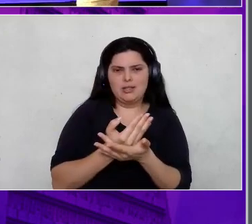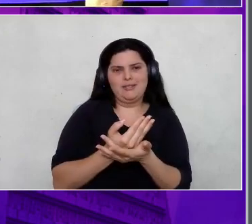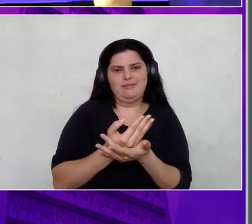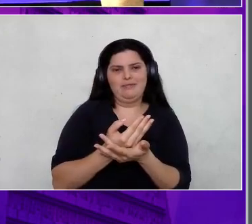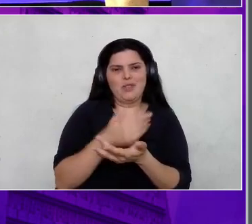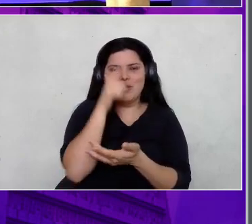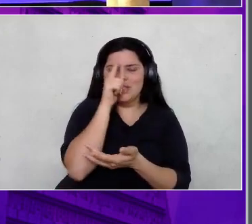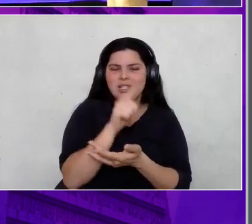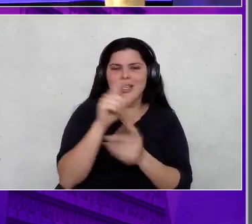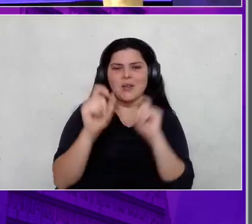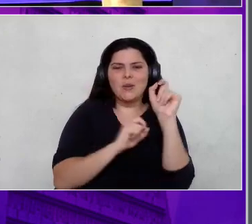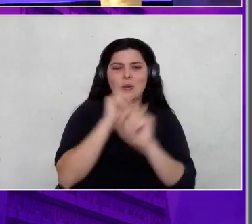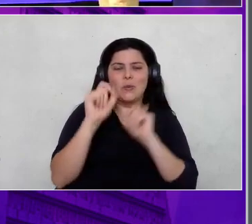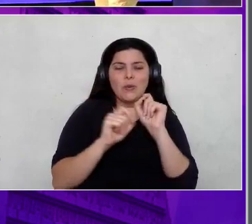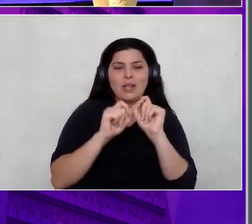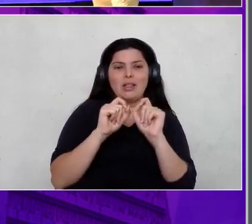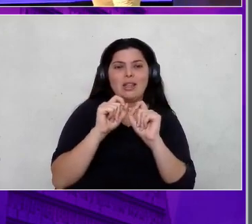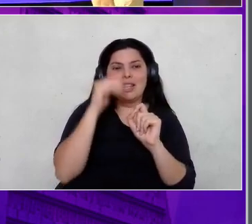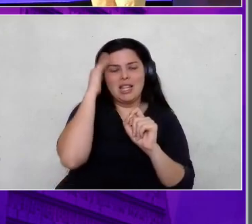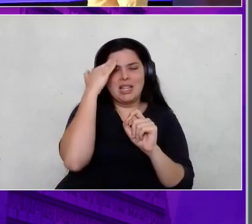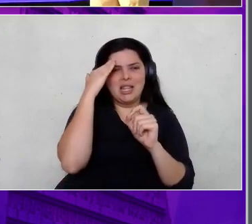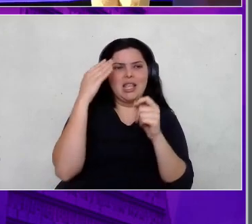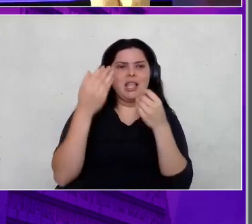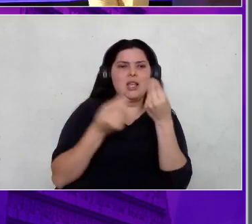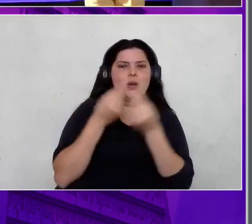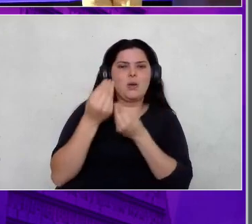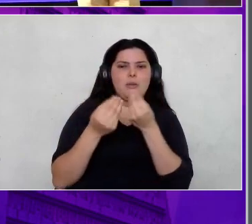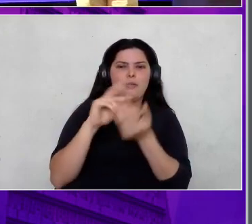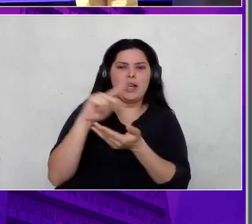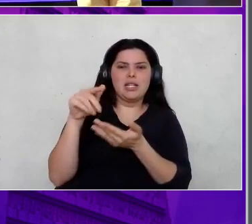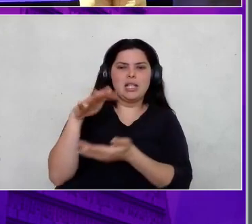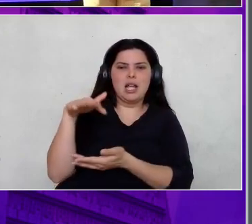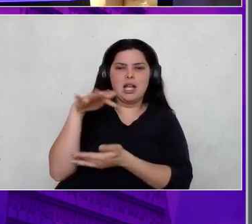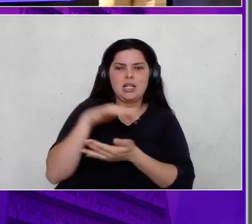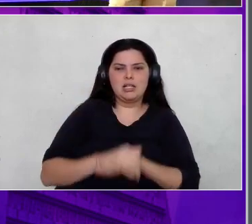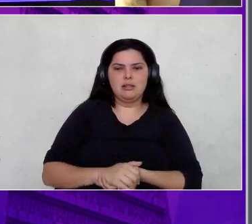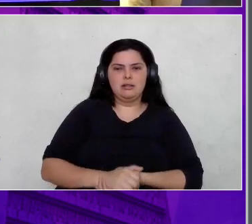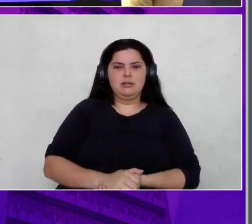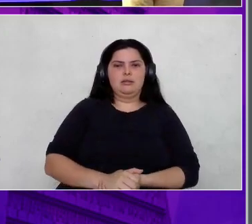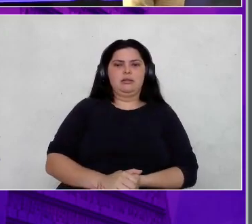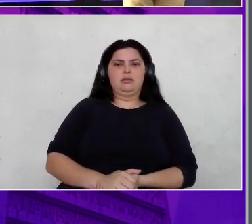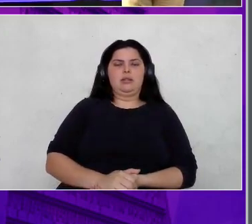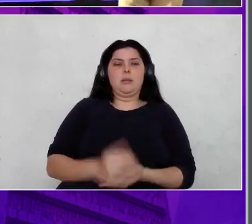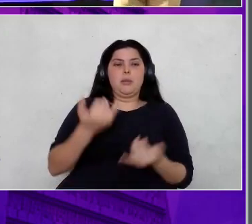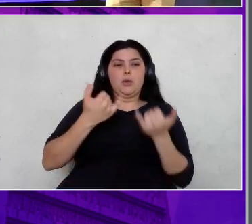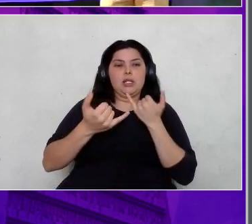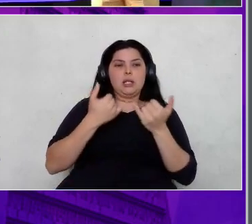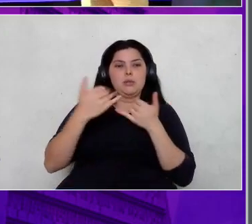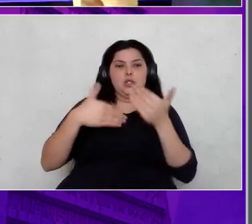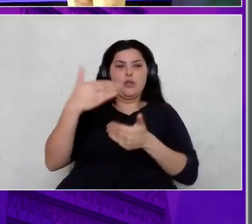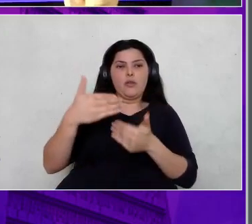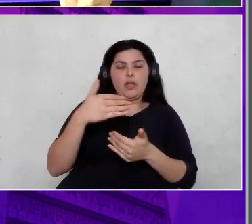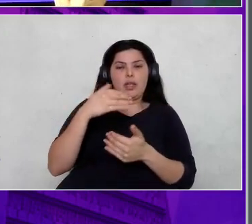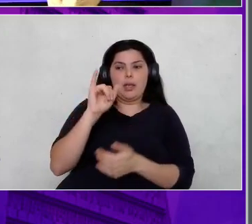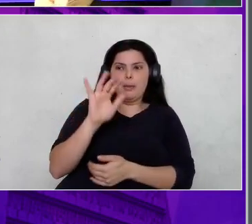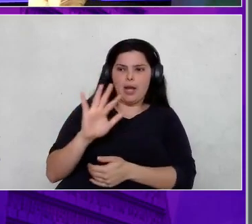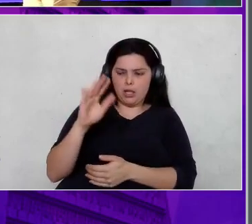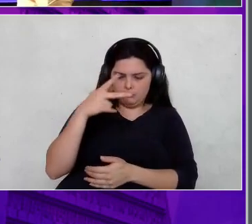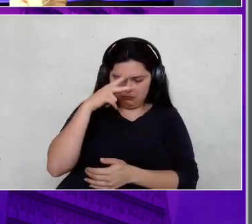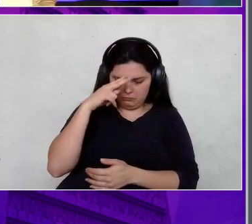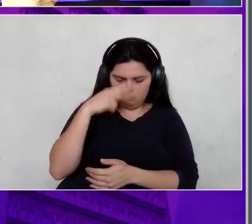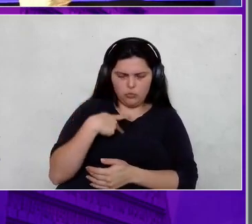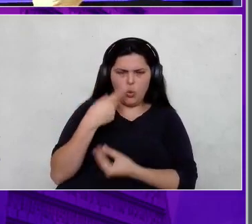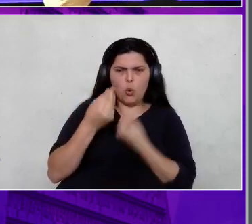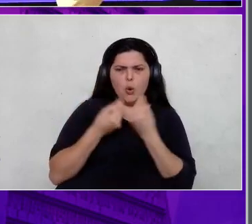trabalhar a musculatura em diversos territórios. Por exemplo, a gente precisa desenvolver a nossa autoimagem. Como eu me vejo?